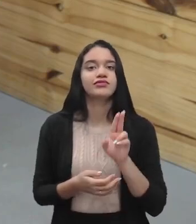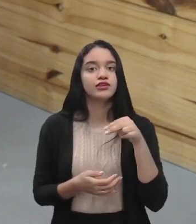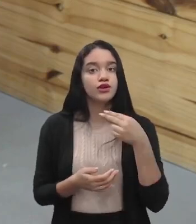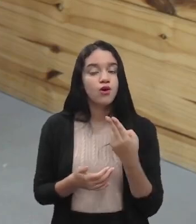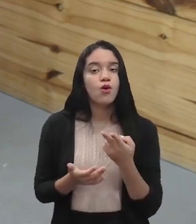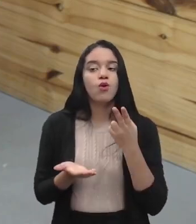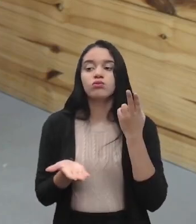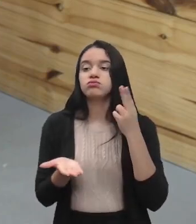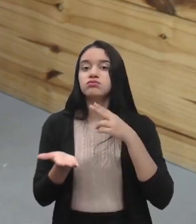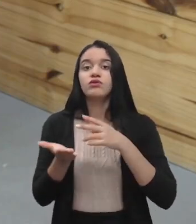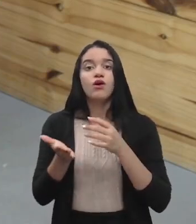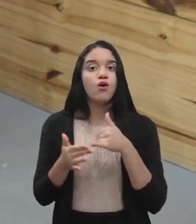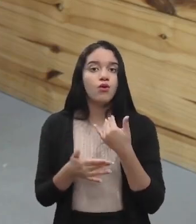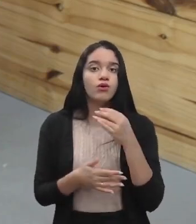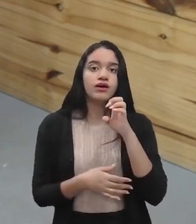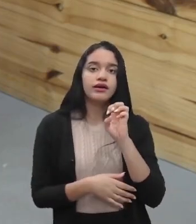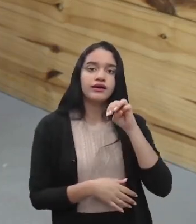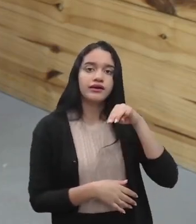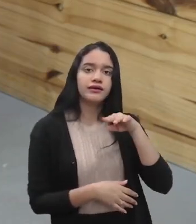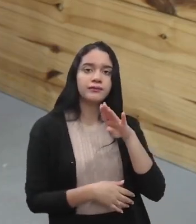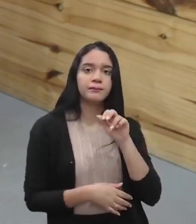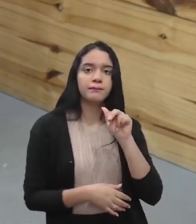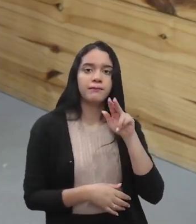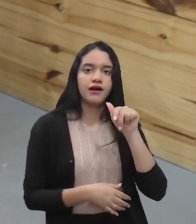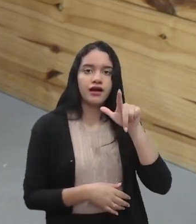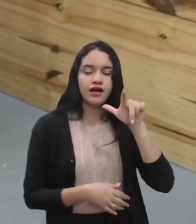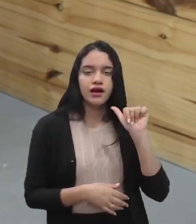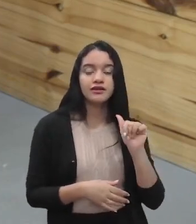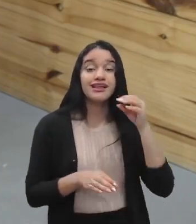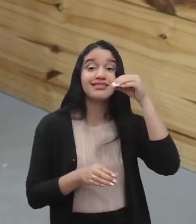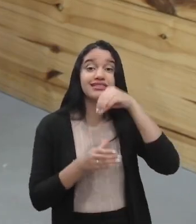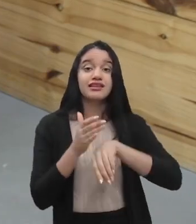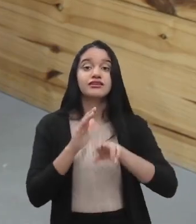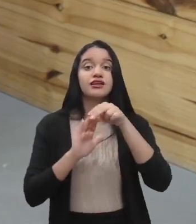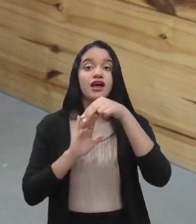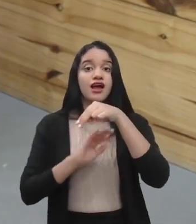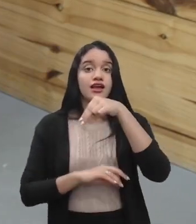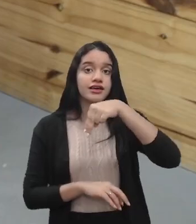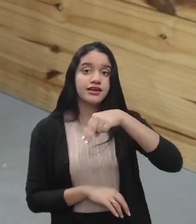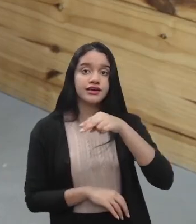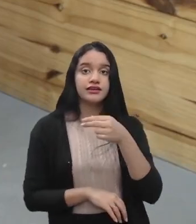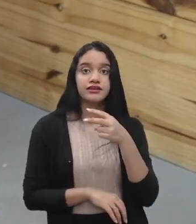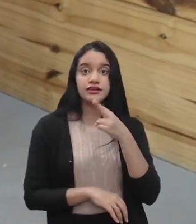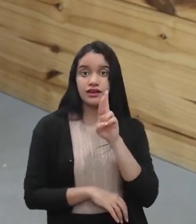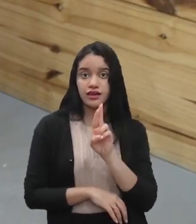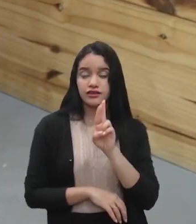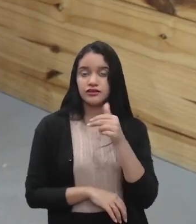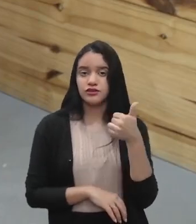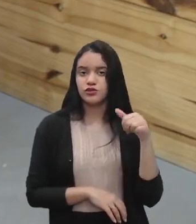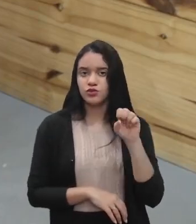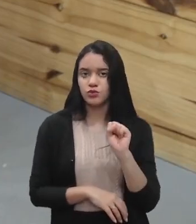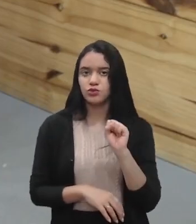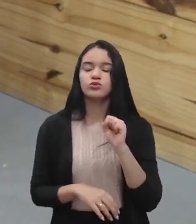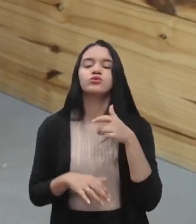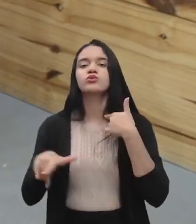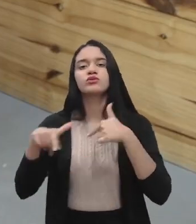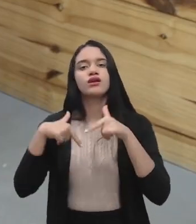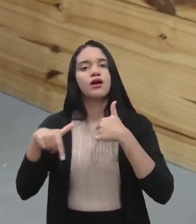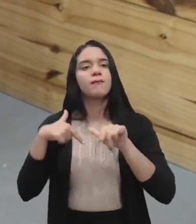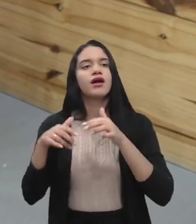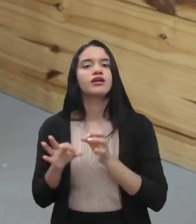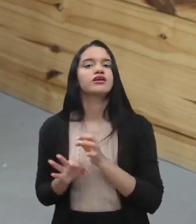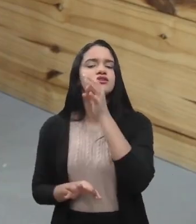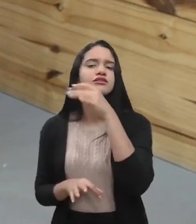embargada. Mas, dentro da NR18 já se falava sobre trabalho em altura. E tem muitas